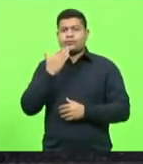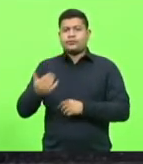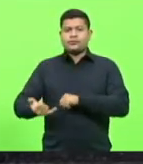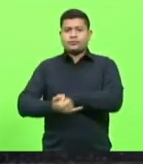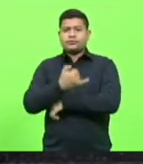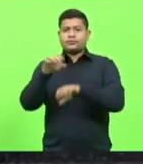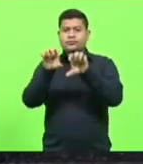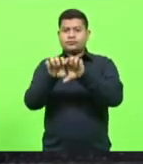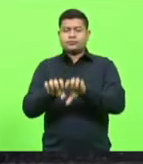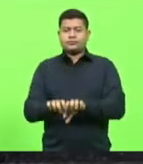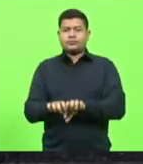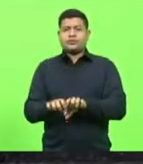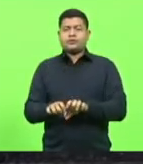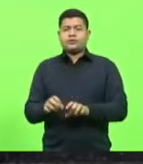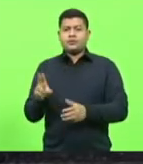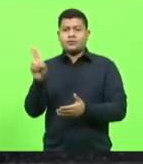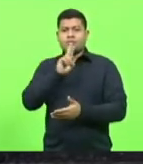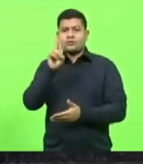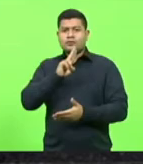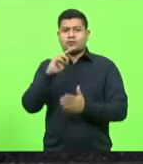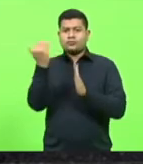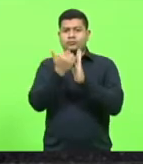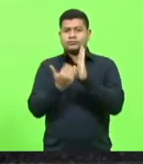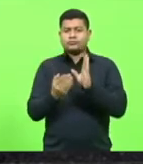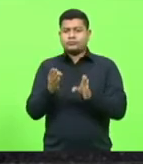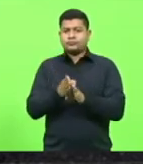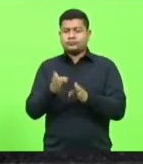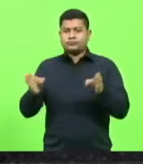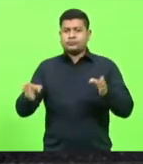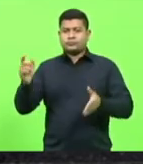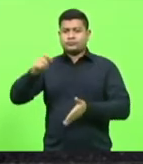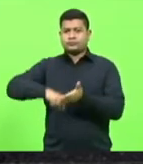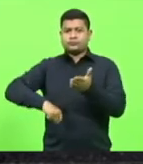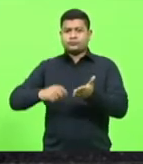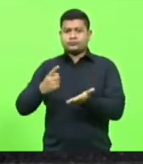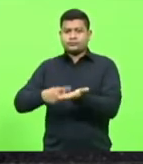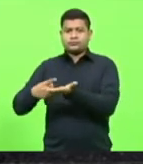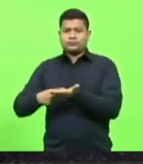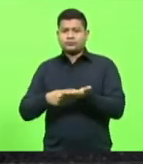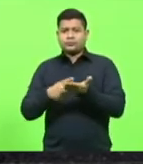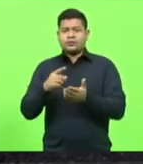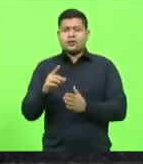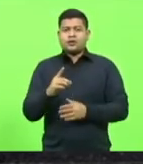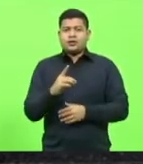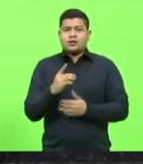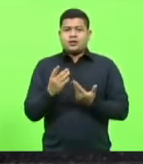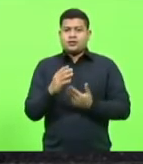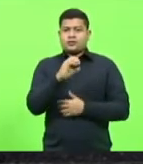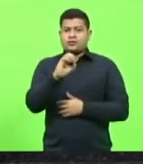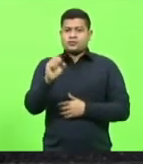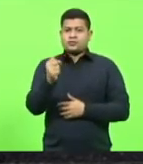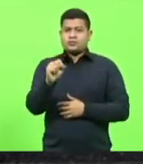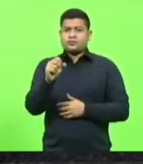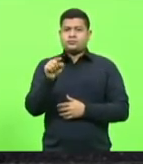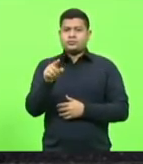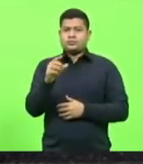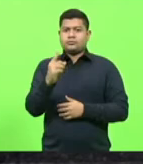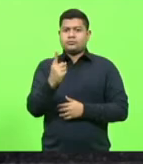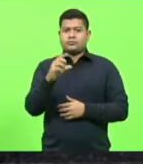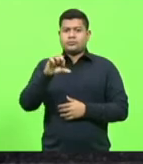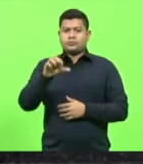programação do prazo de vigência do convênio da delegação número 08.1997.